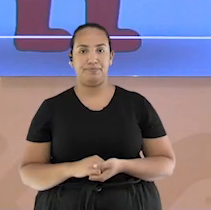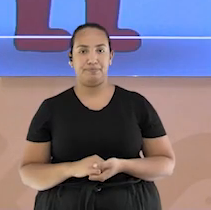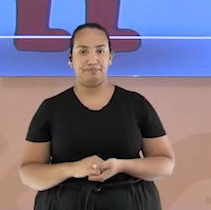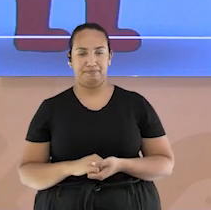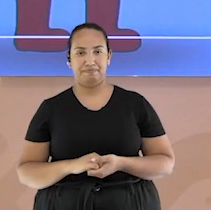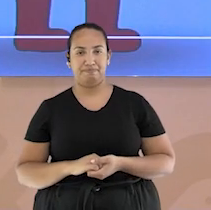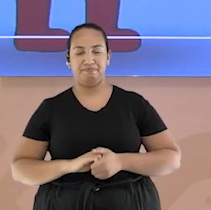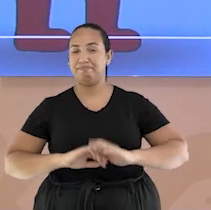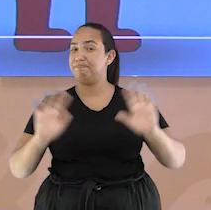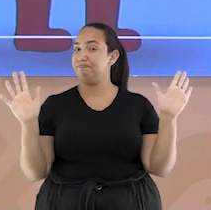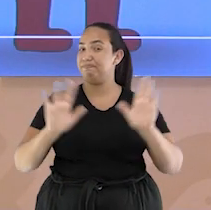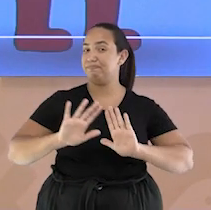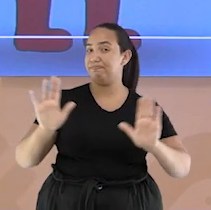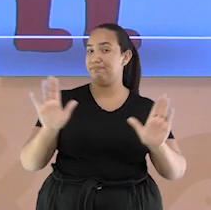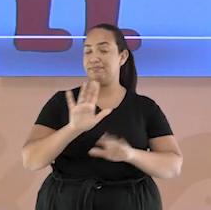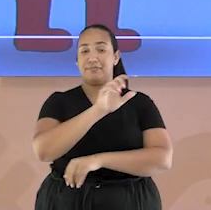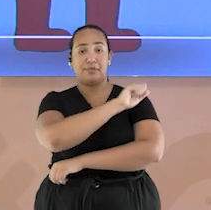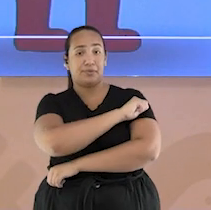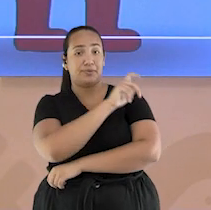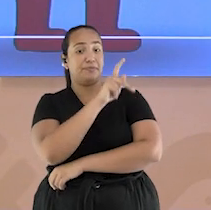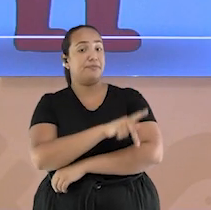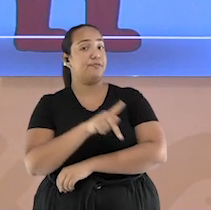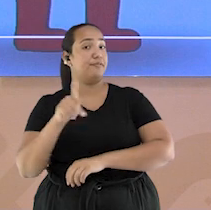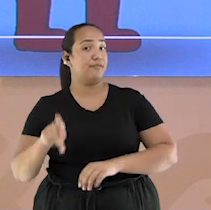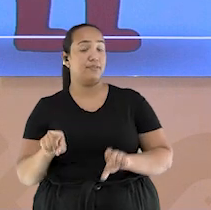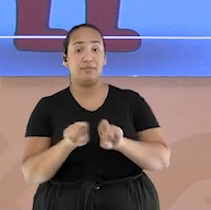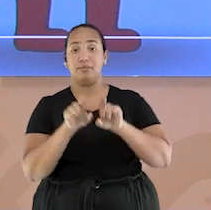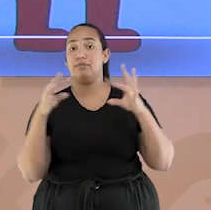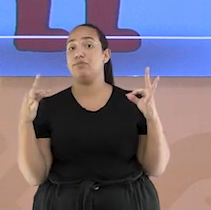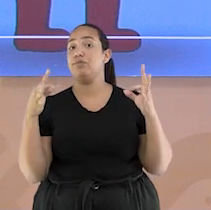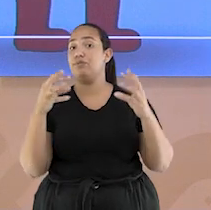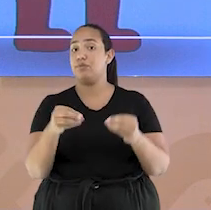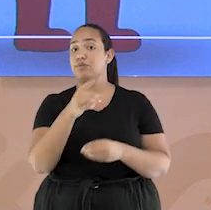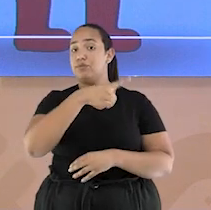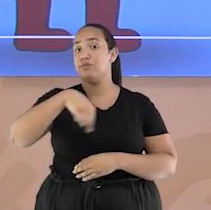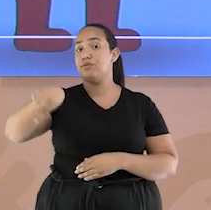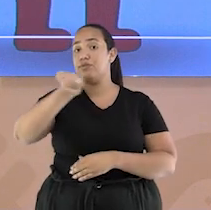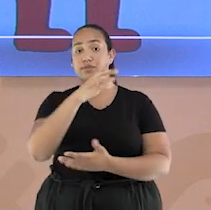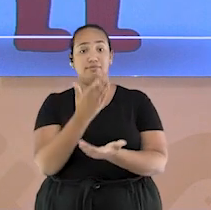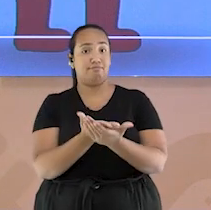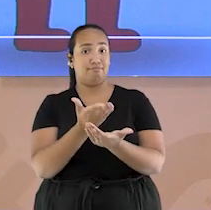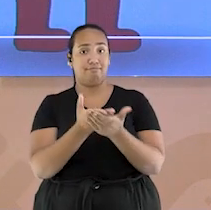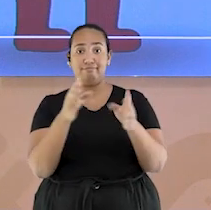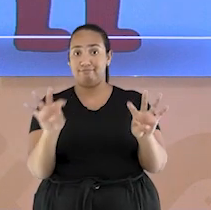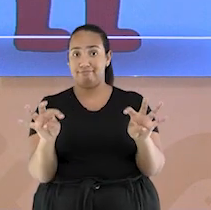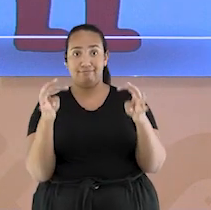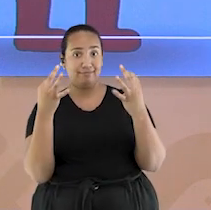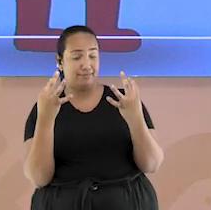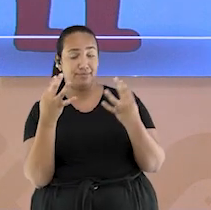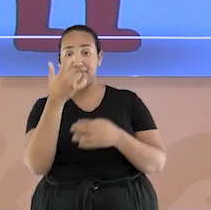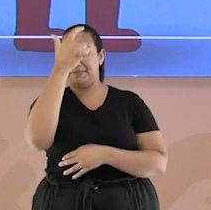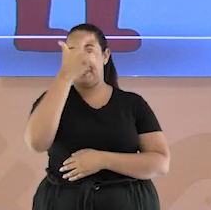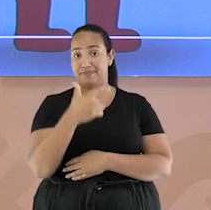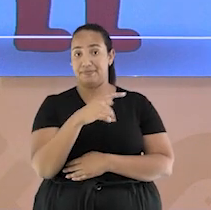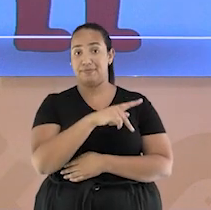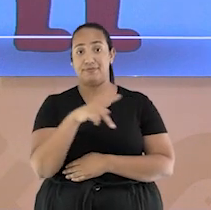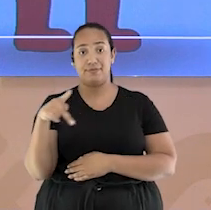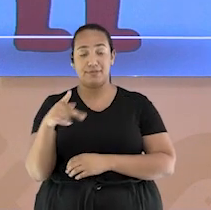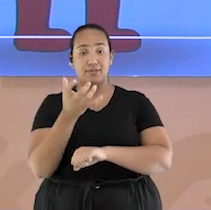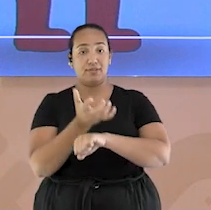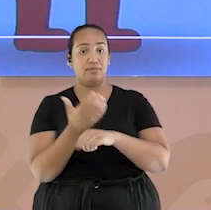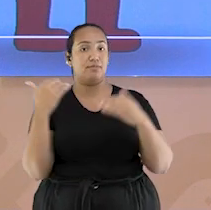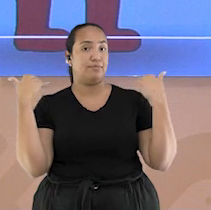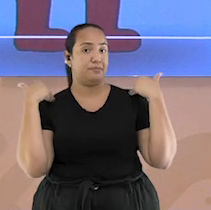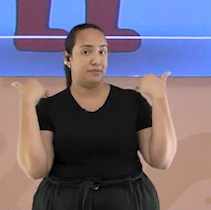Olá estudantes, professores e todos e todas ligados no TudoTV. Aqui quem fala é professora de Educação Física,